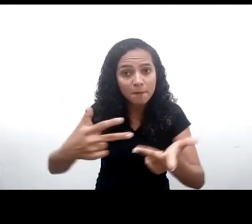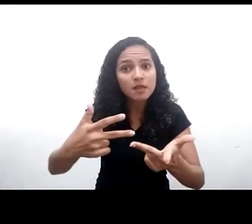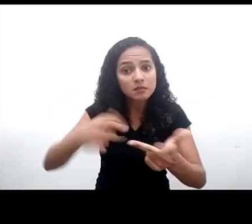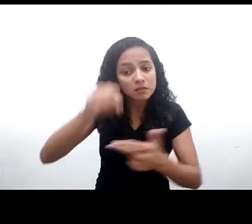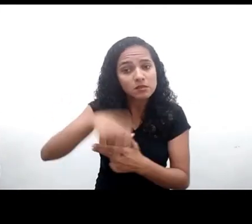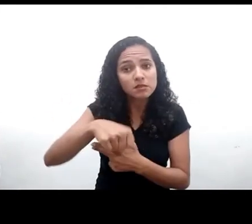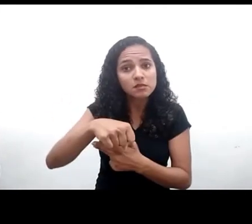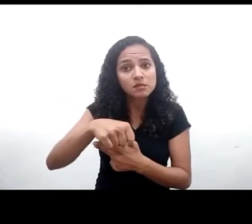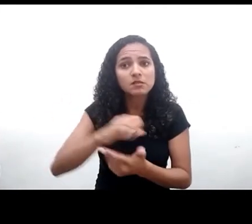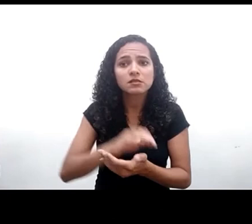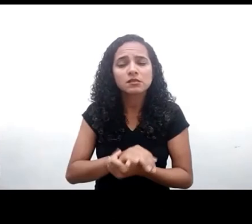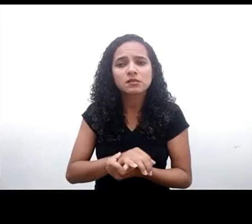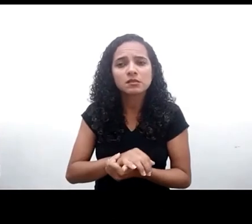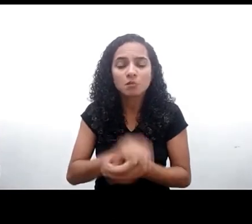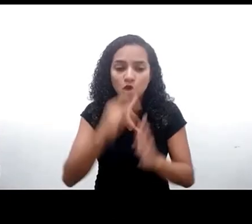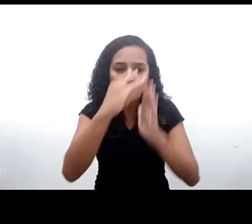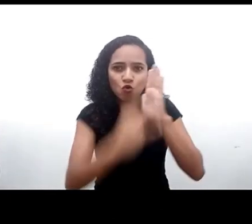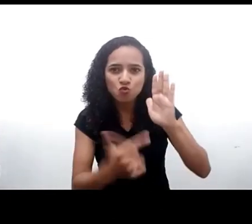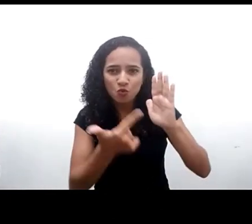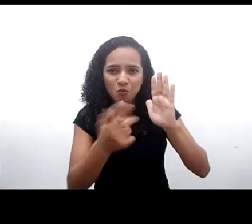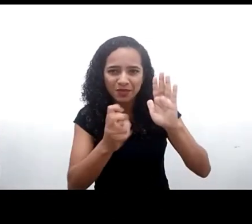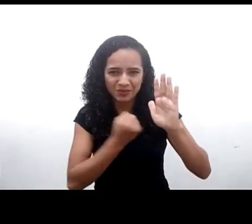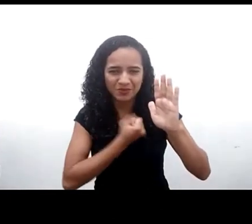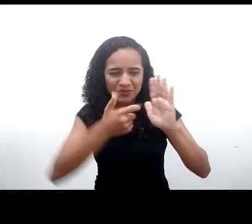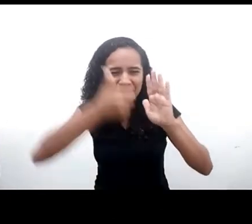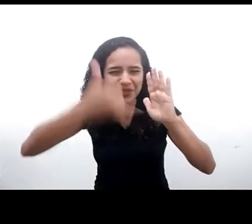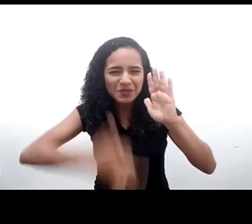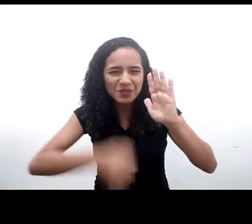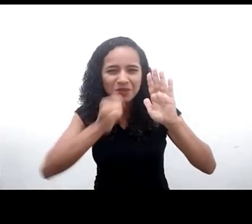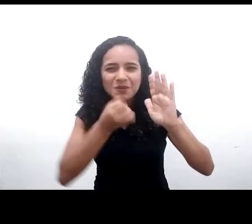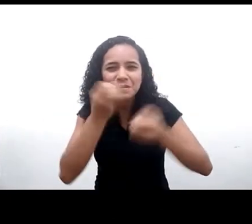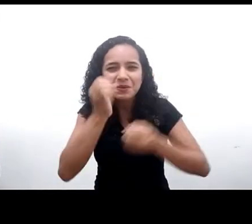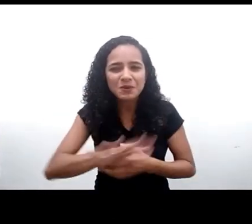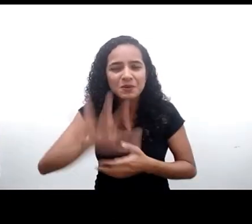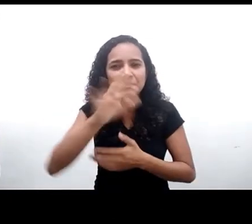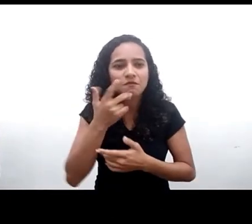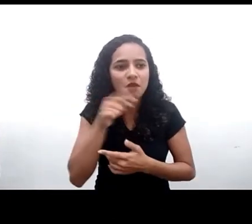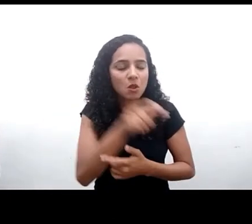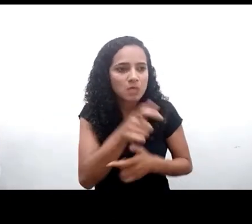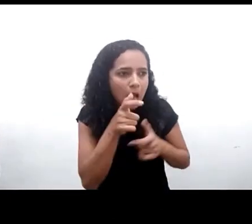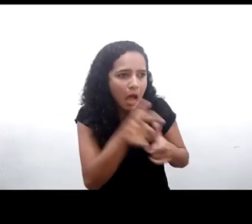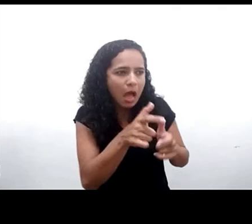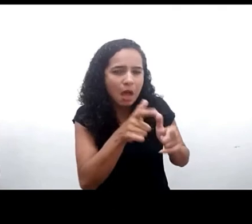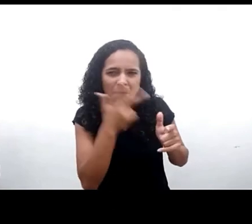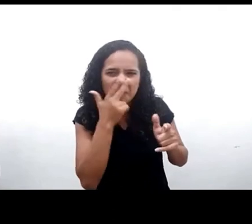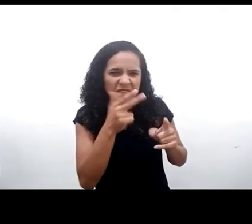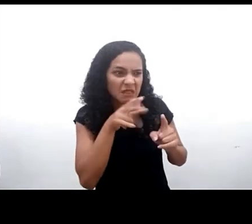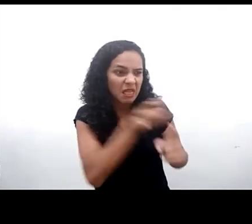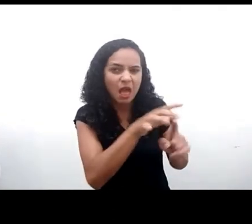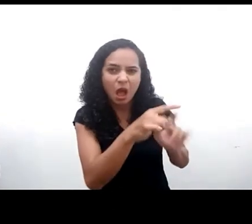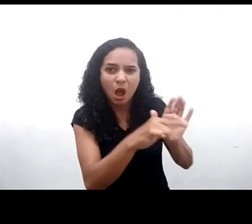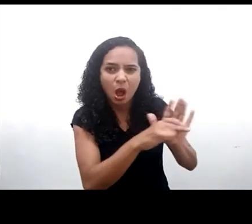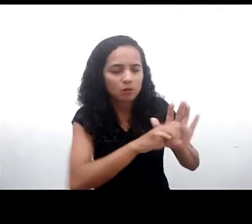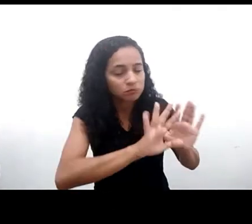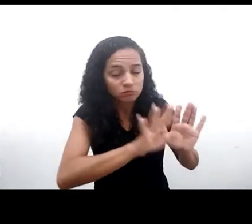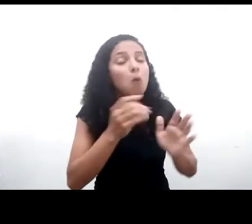o comentário geral que refrescou essa velha demonização da internet compreende os benefícios da